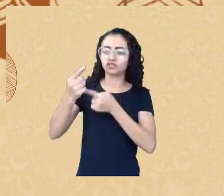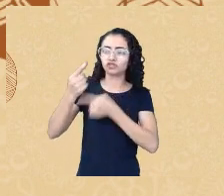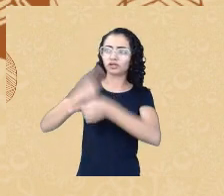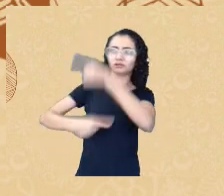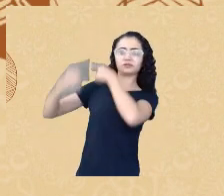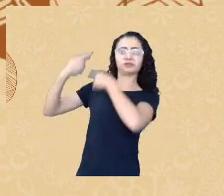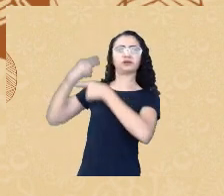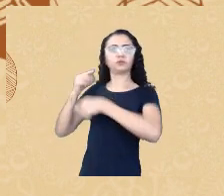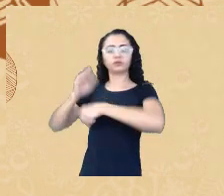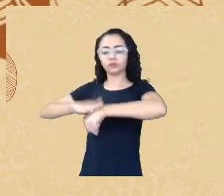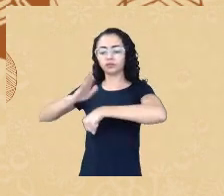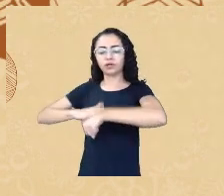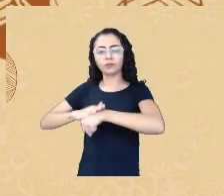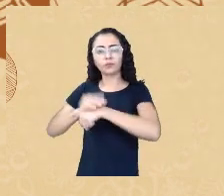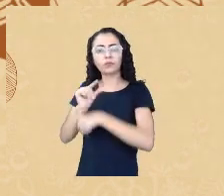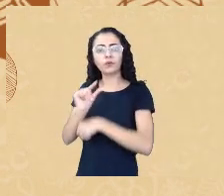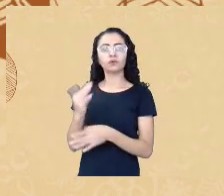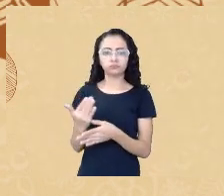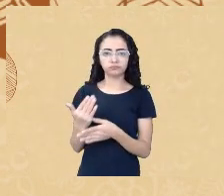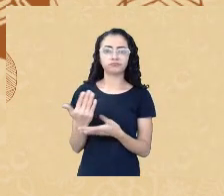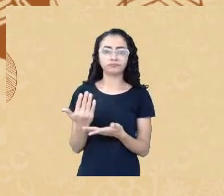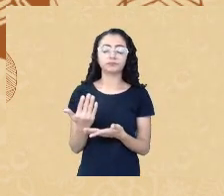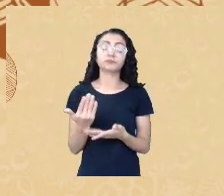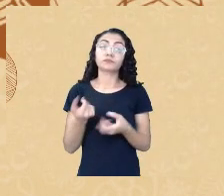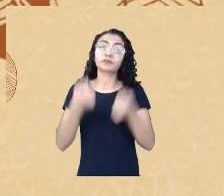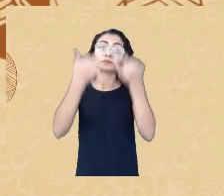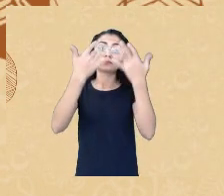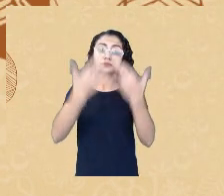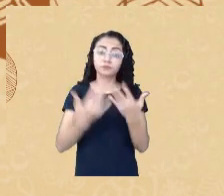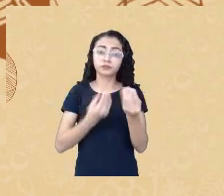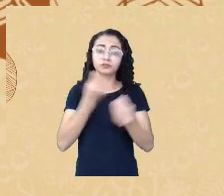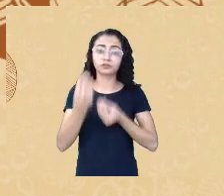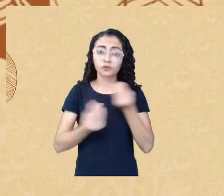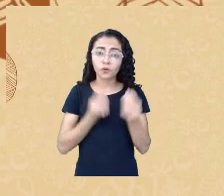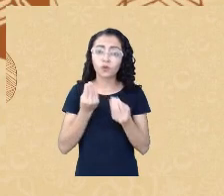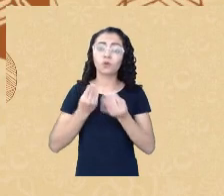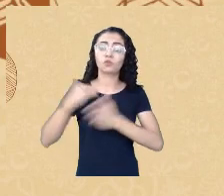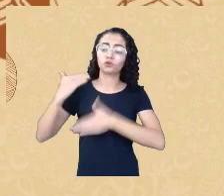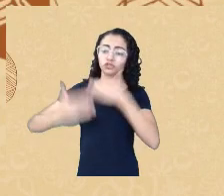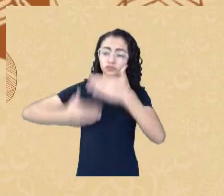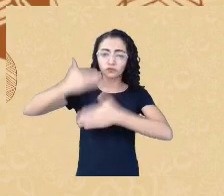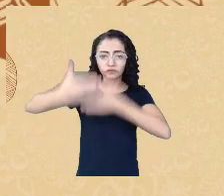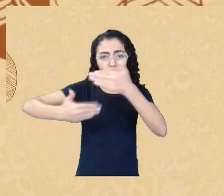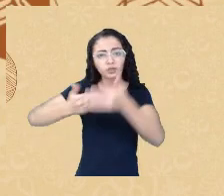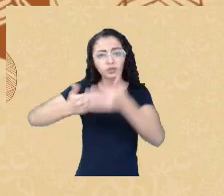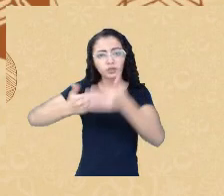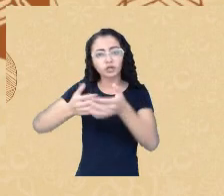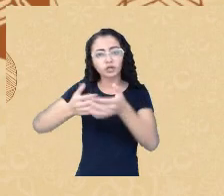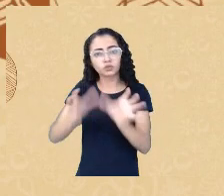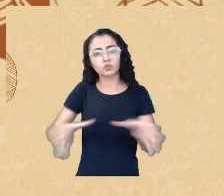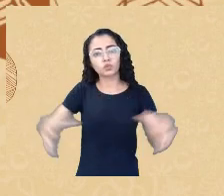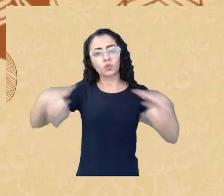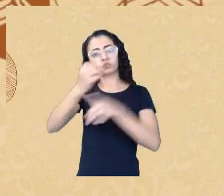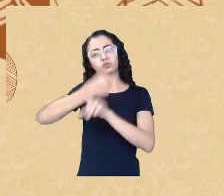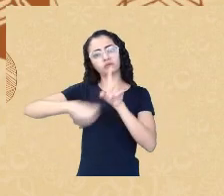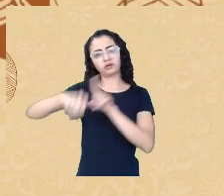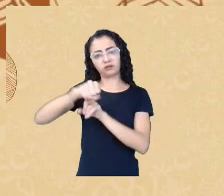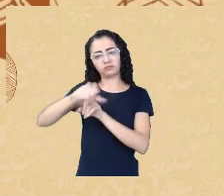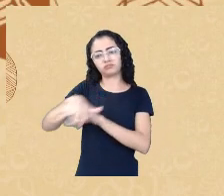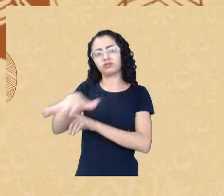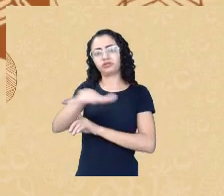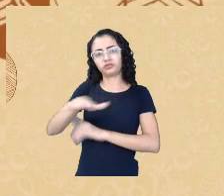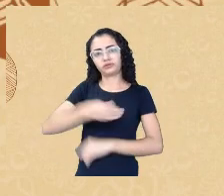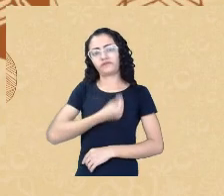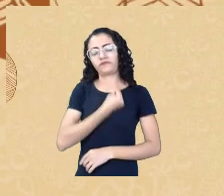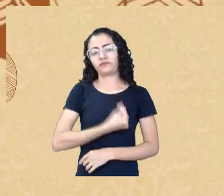nós então isso explica também toda a reconstrução desse grupo social num ambiente em que tem que viver é também importante